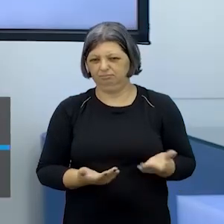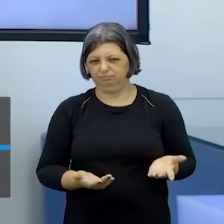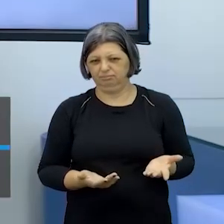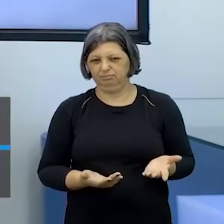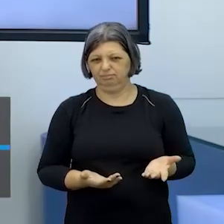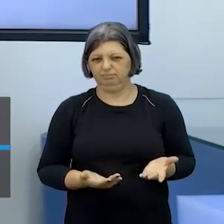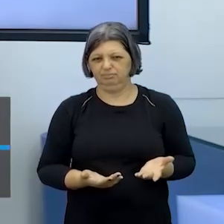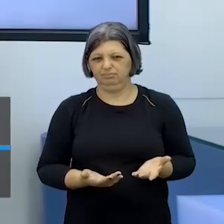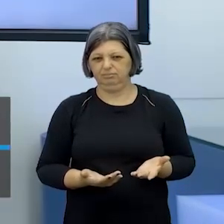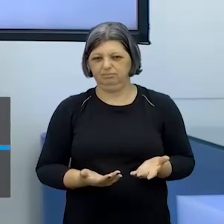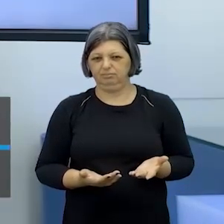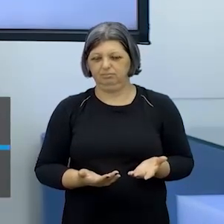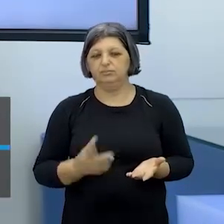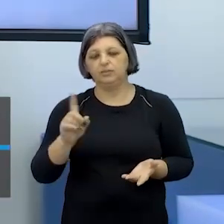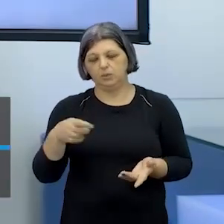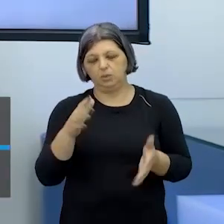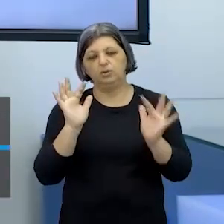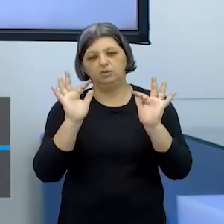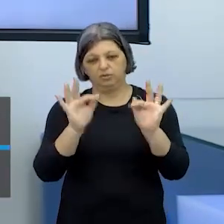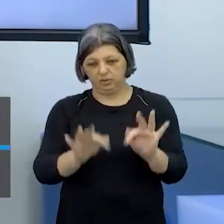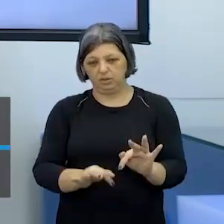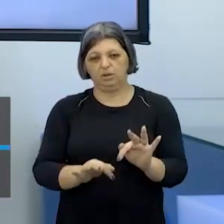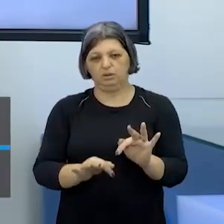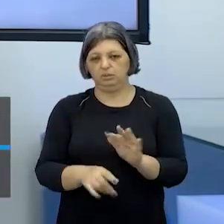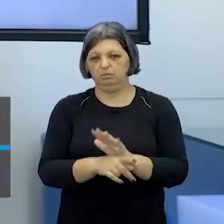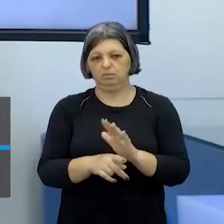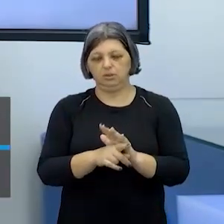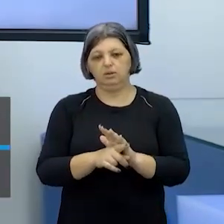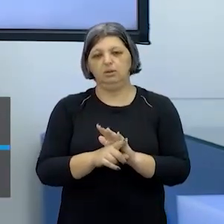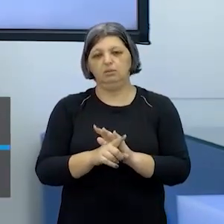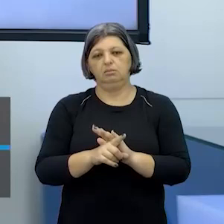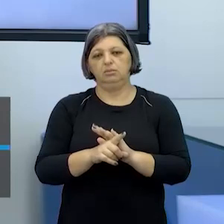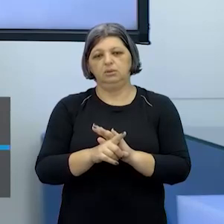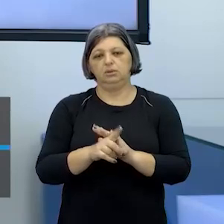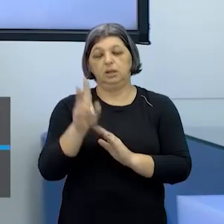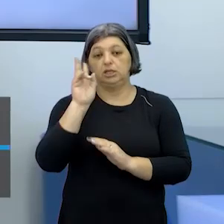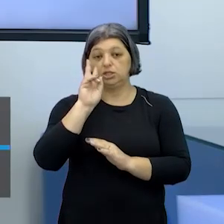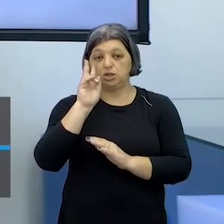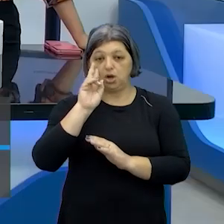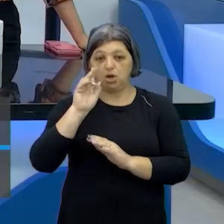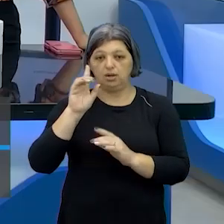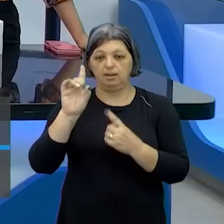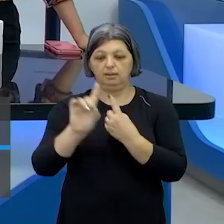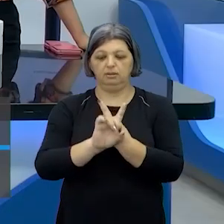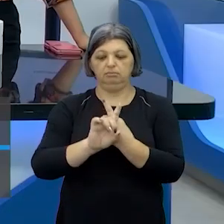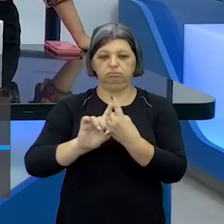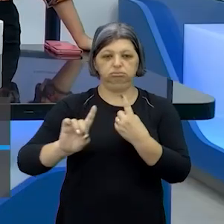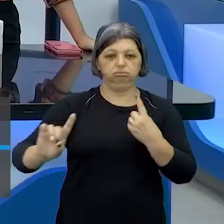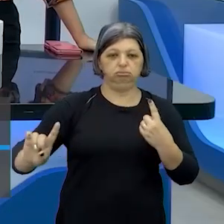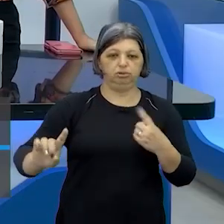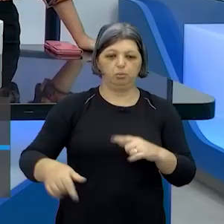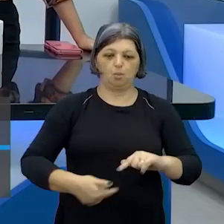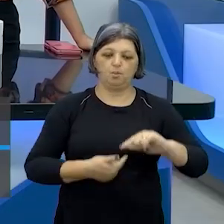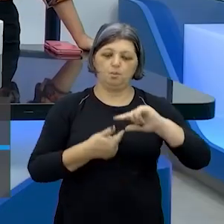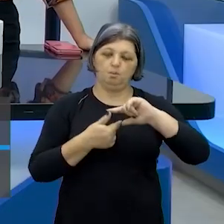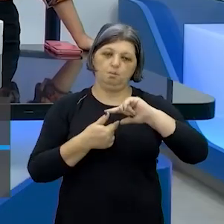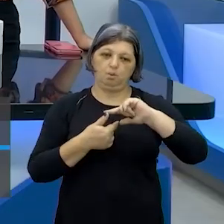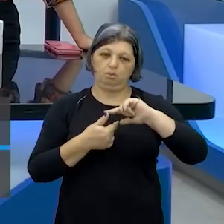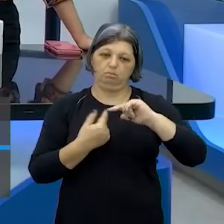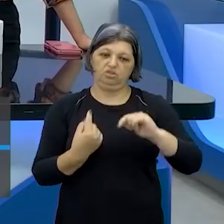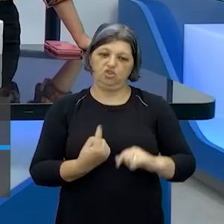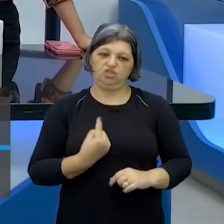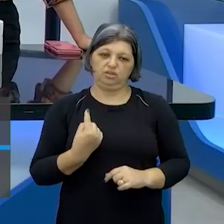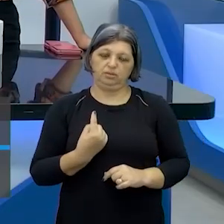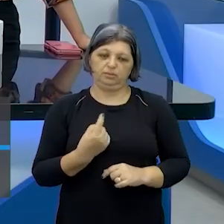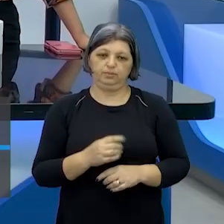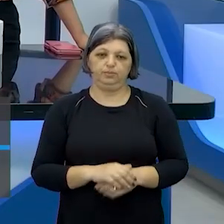final ele acaba se afastando sozinho por conta muito louco ele mesmo acaba se afastando rápida história pessoal porque a nossa